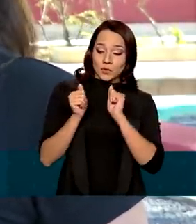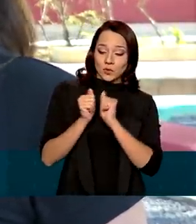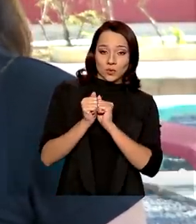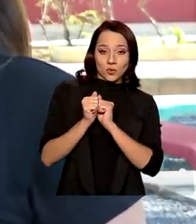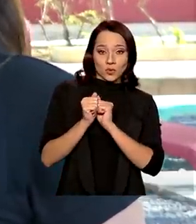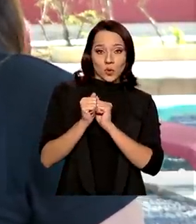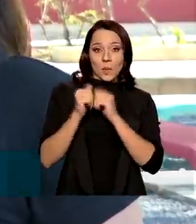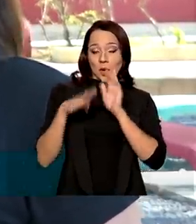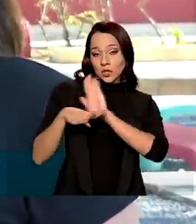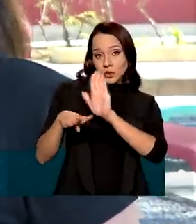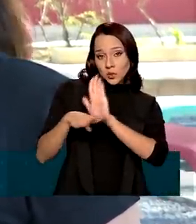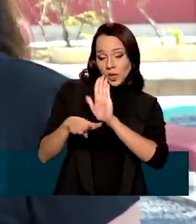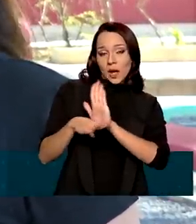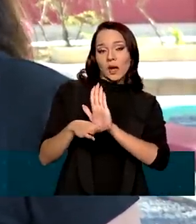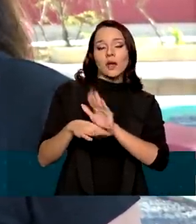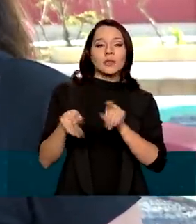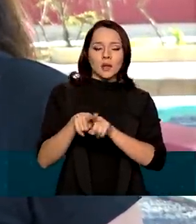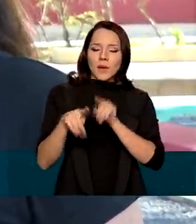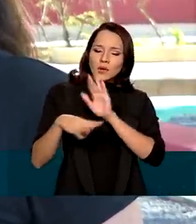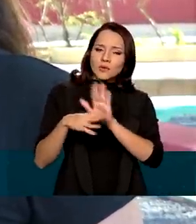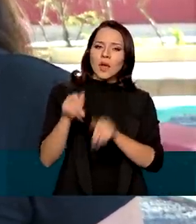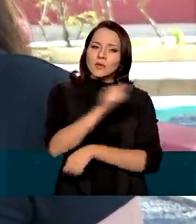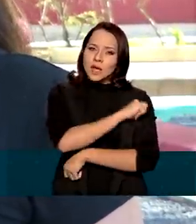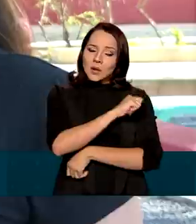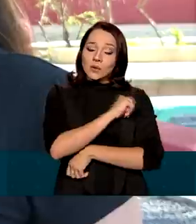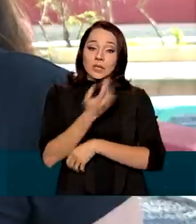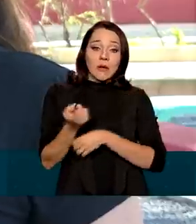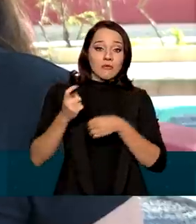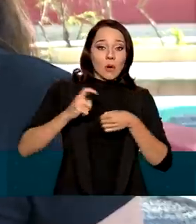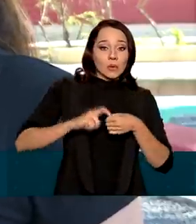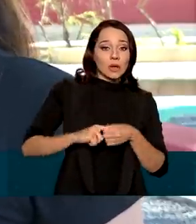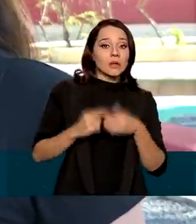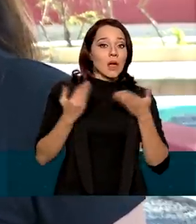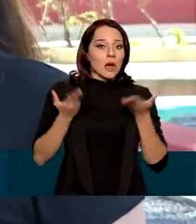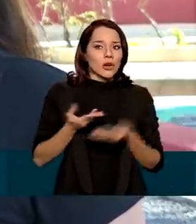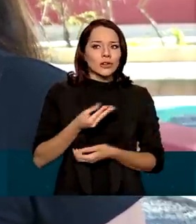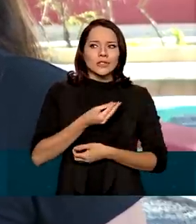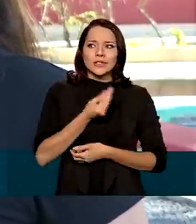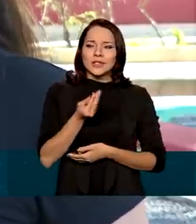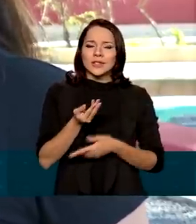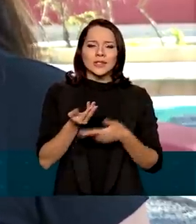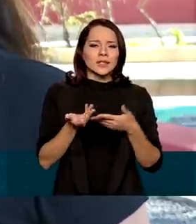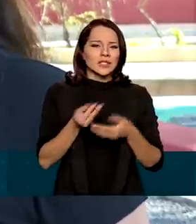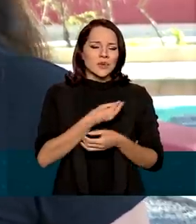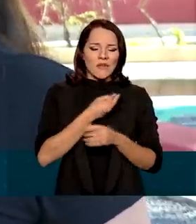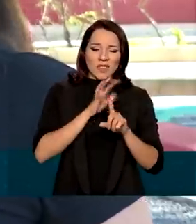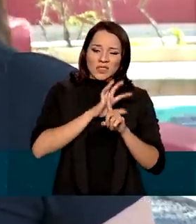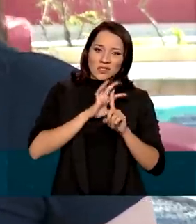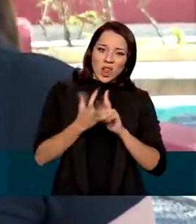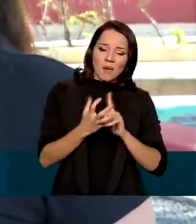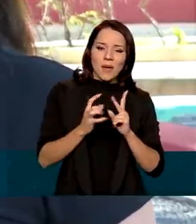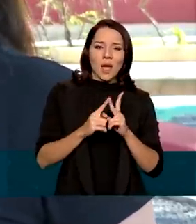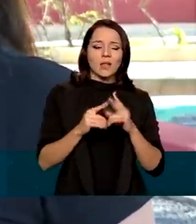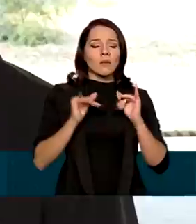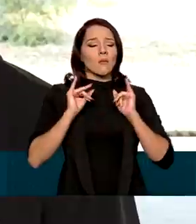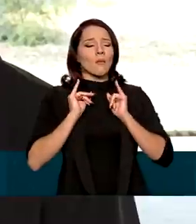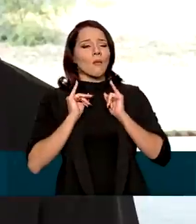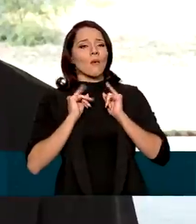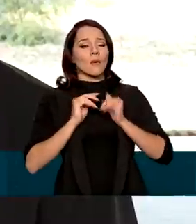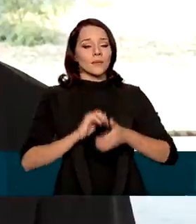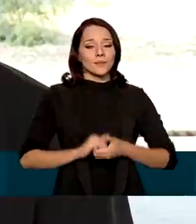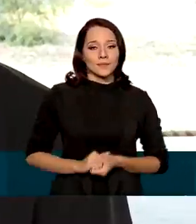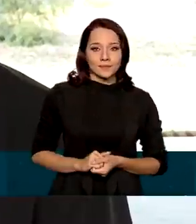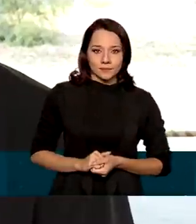ajudar nesse momento, e também ajudar os alunos que estão retornando de uma vida de isolamento, de sedentarismo.